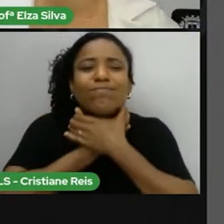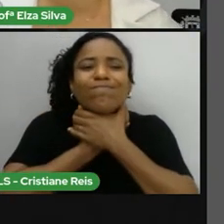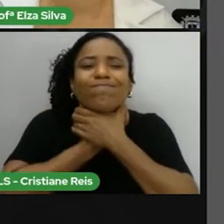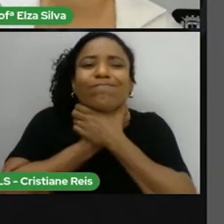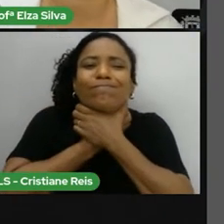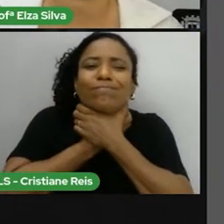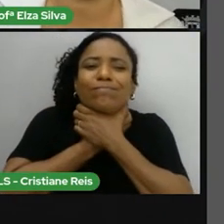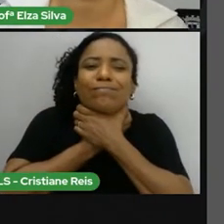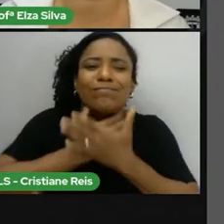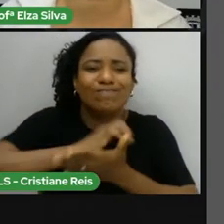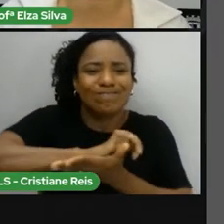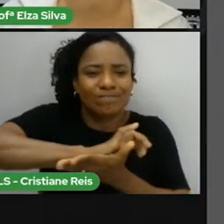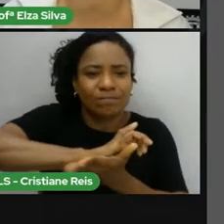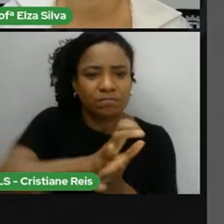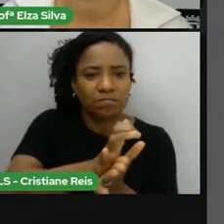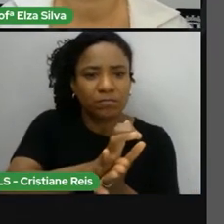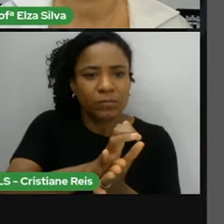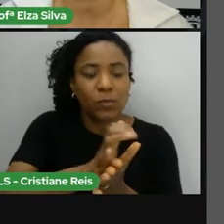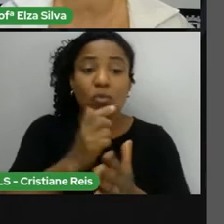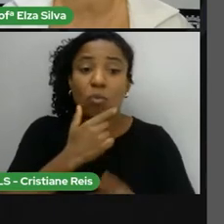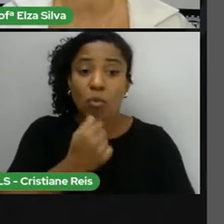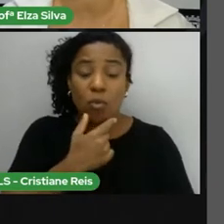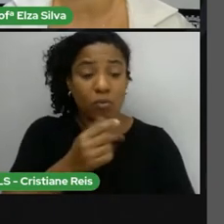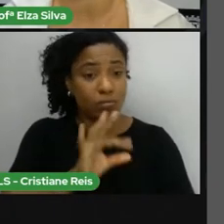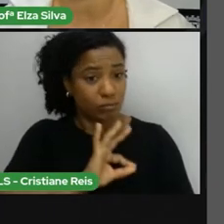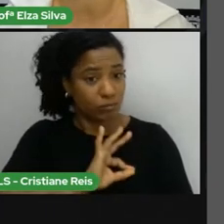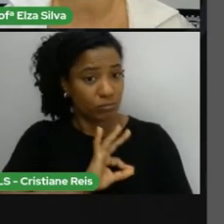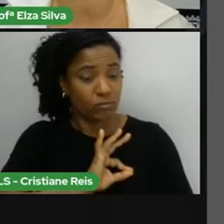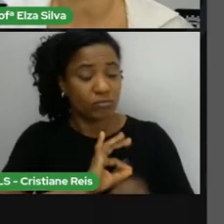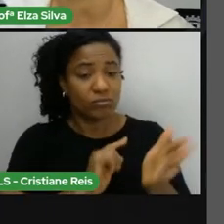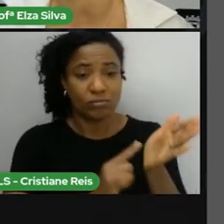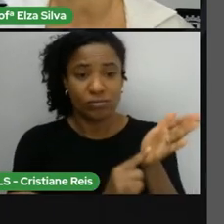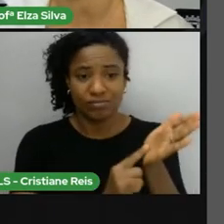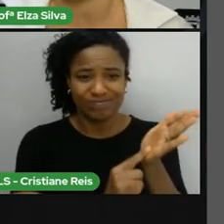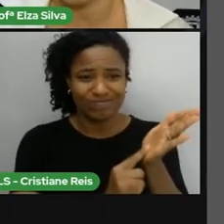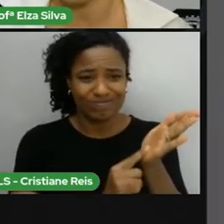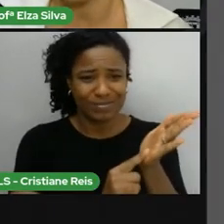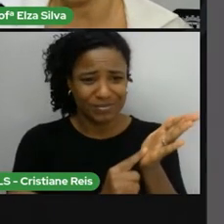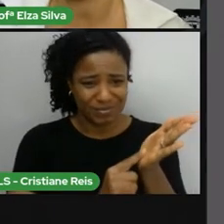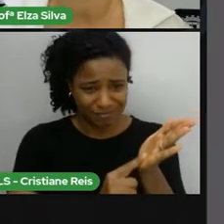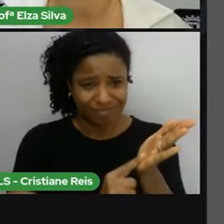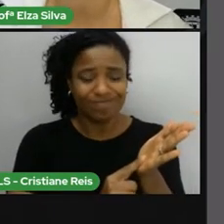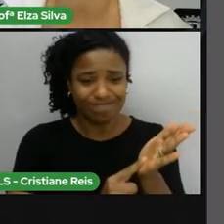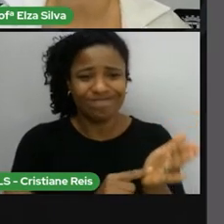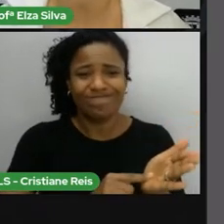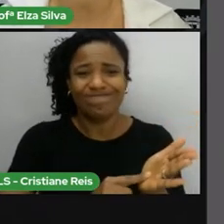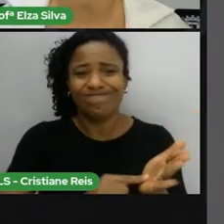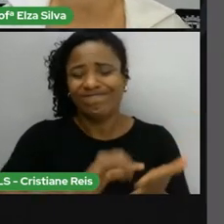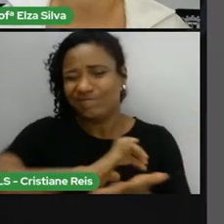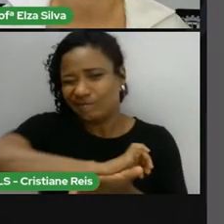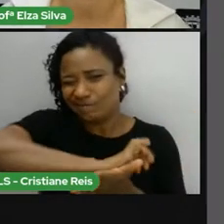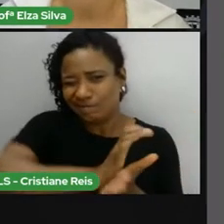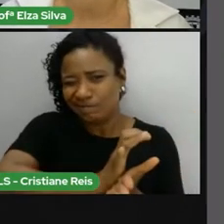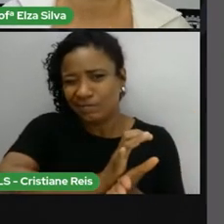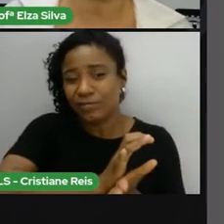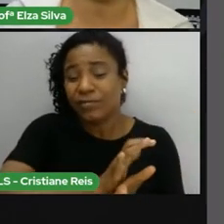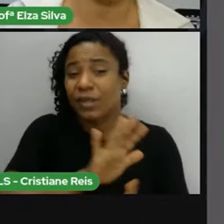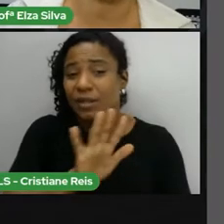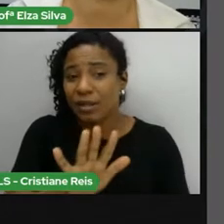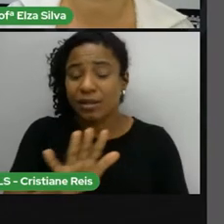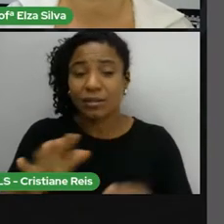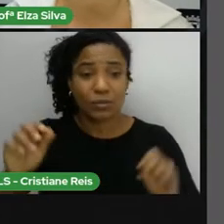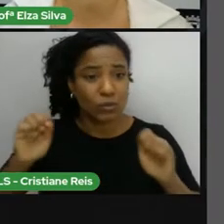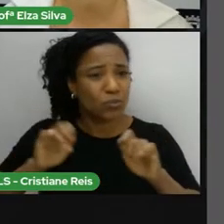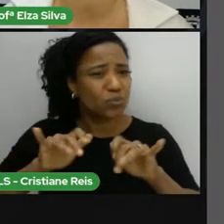morte por um policial branco. E isso provocou uma onda de protestos contra o racismo, tanto